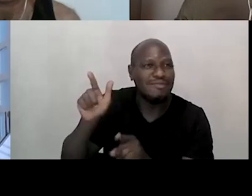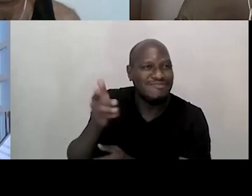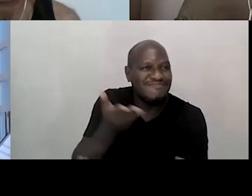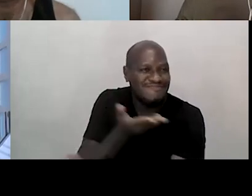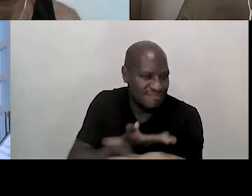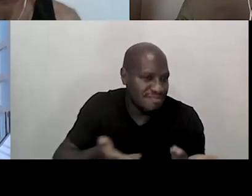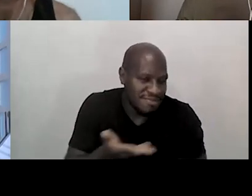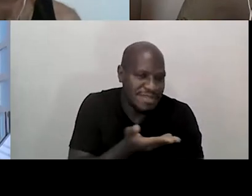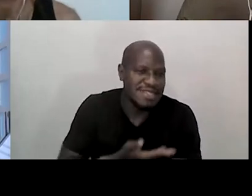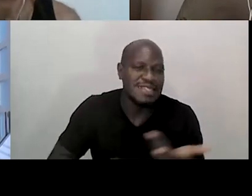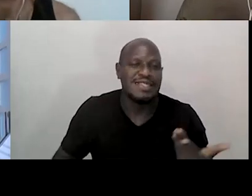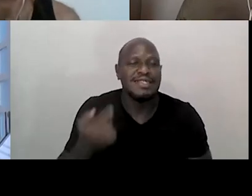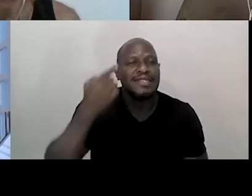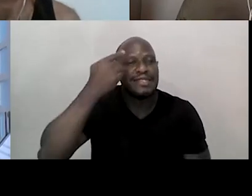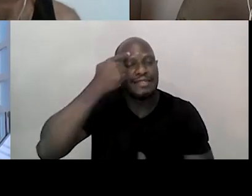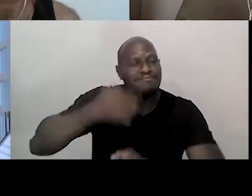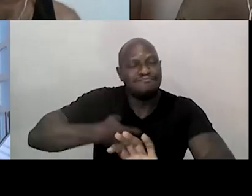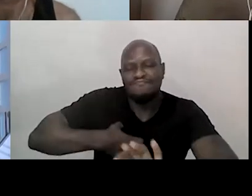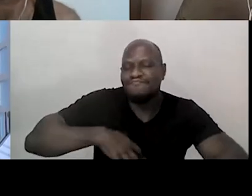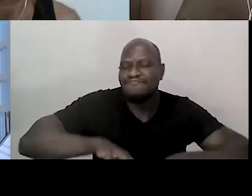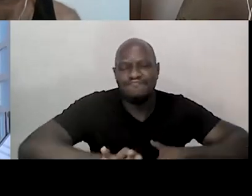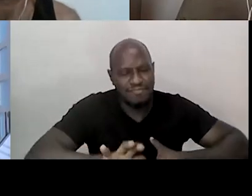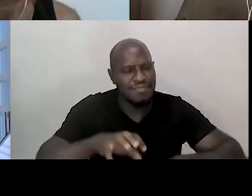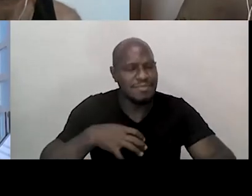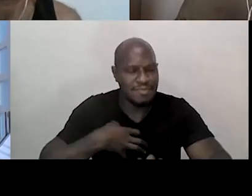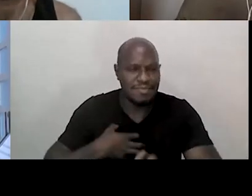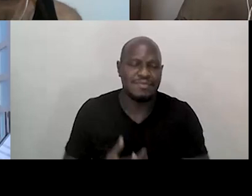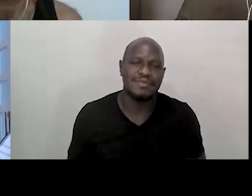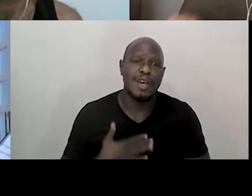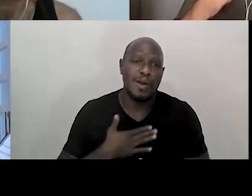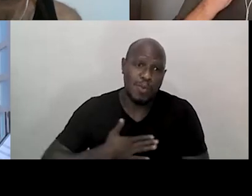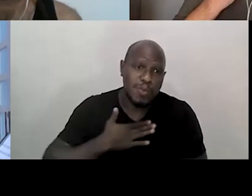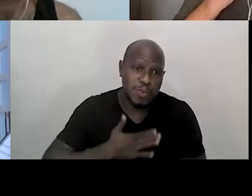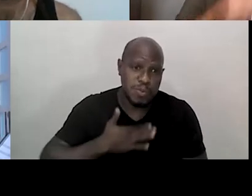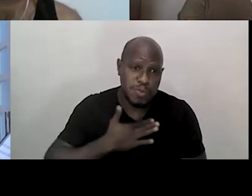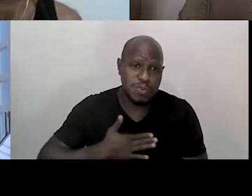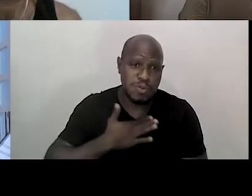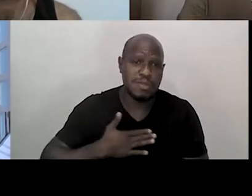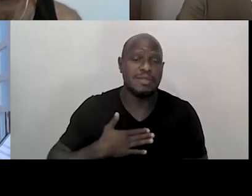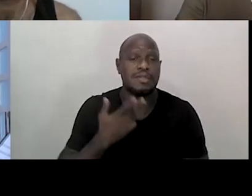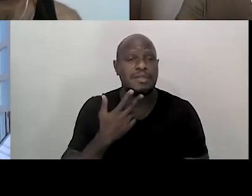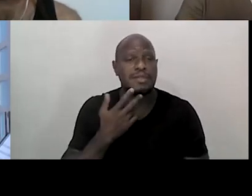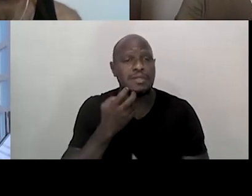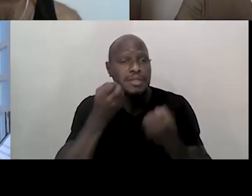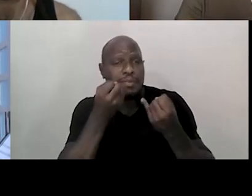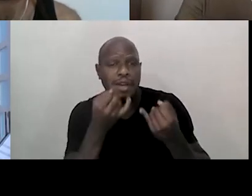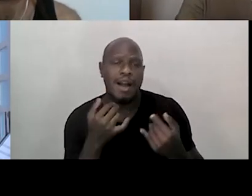coletivo, é pensar o sujeito coletivo, mas aí eu queria, eu gostaria, André, que você falasse desse trabalho